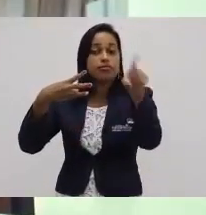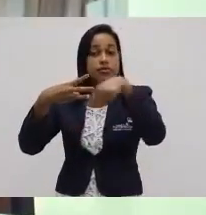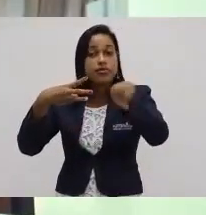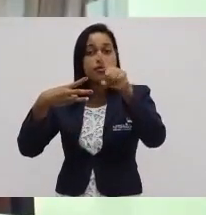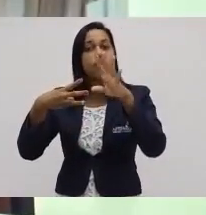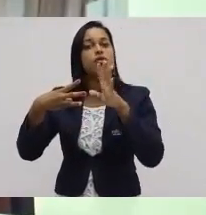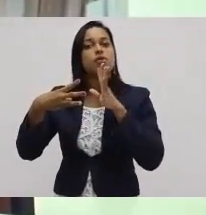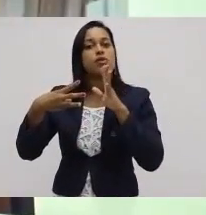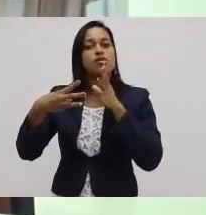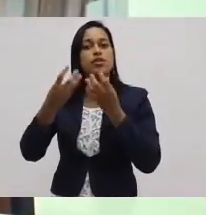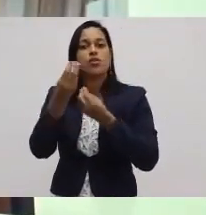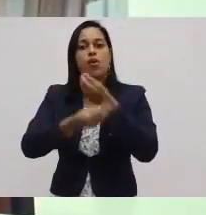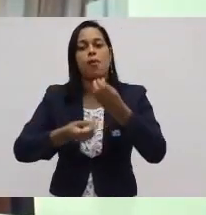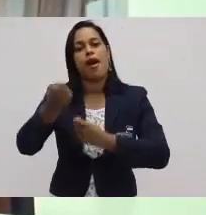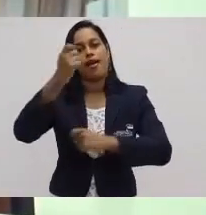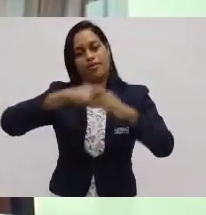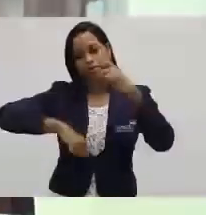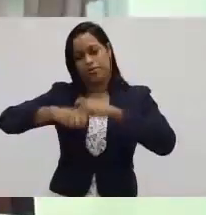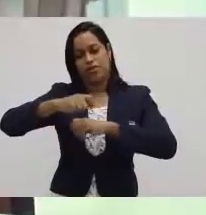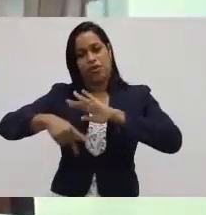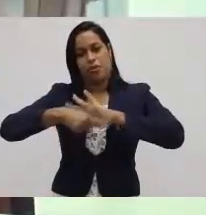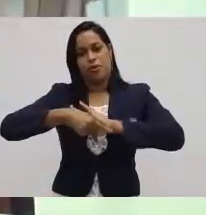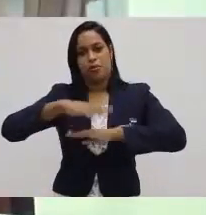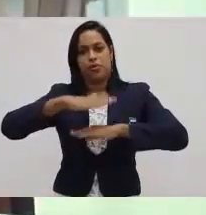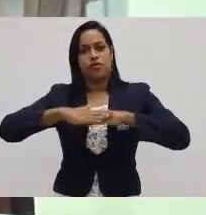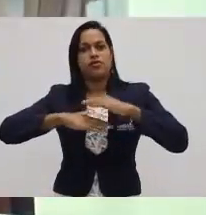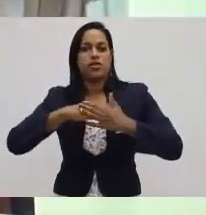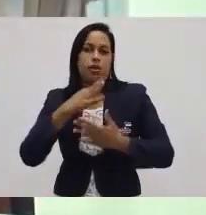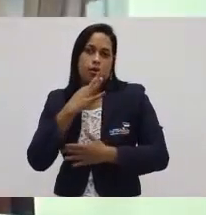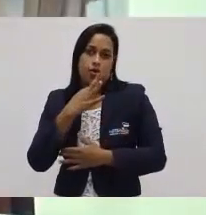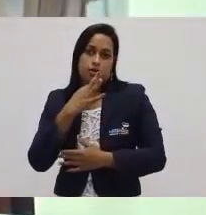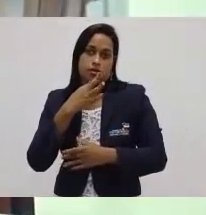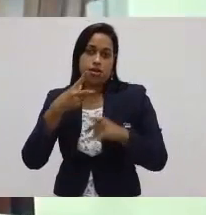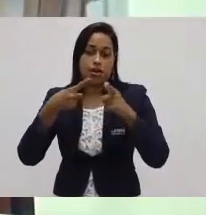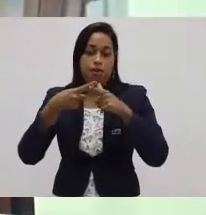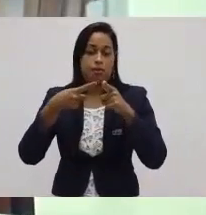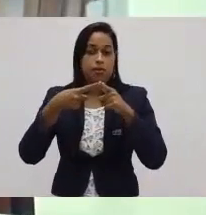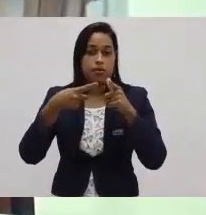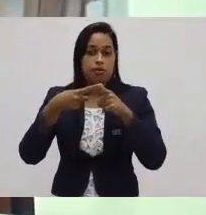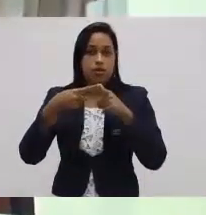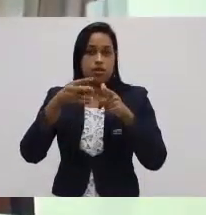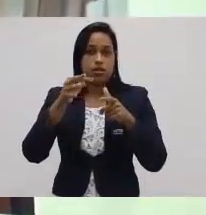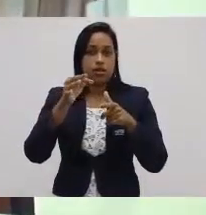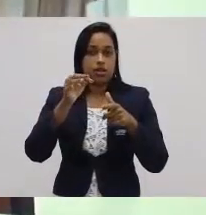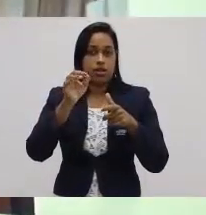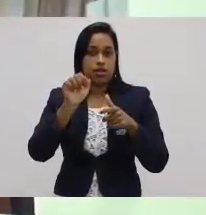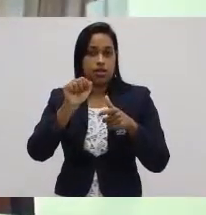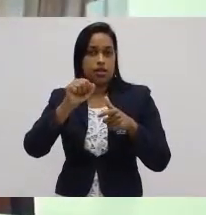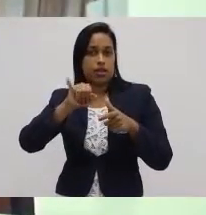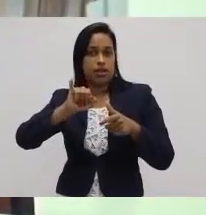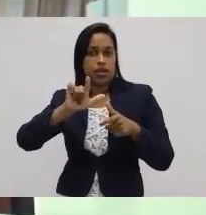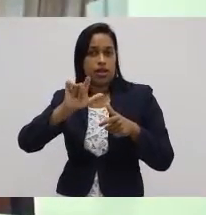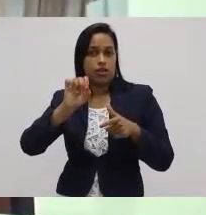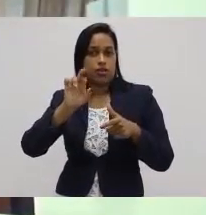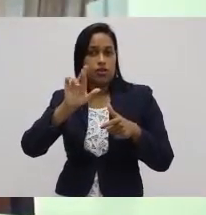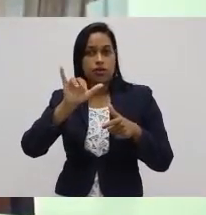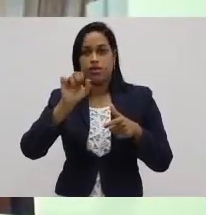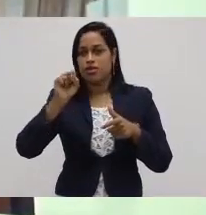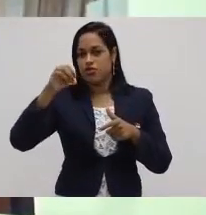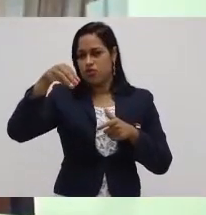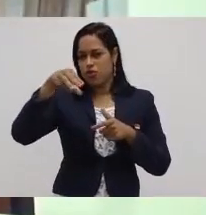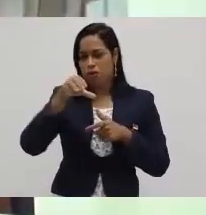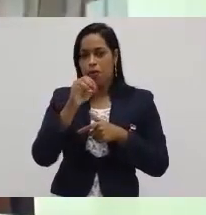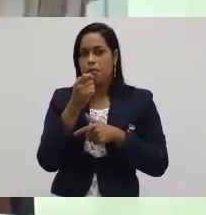vocês, como administradores, conhecerem. A primeira é o Taylorismo, ou Administração Científica.